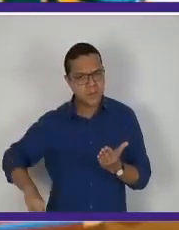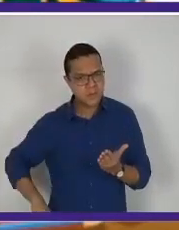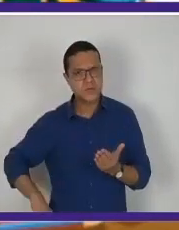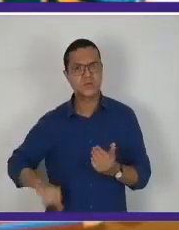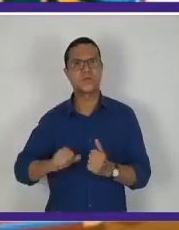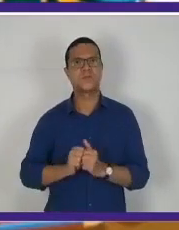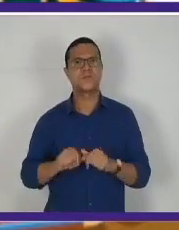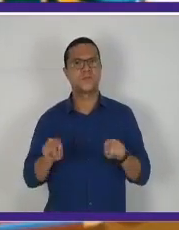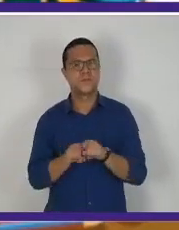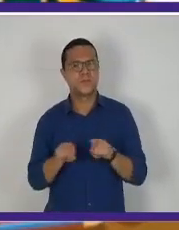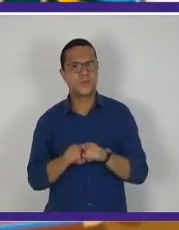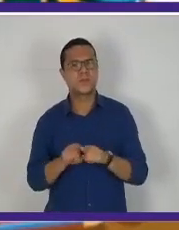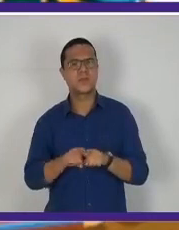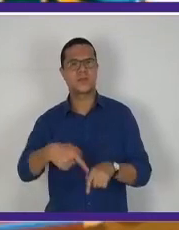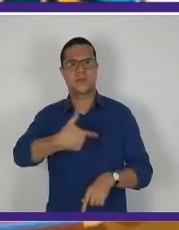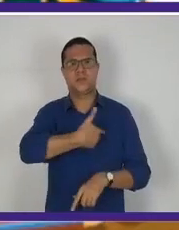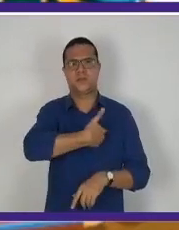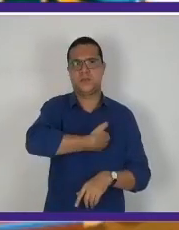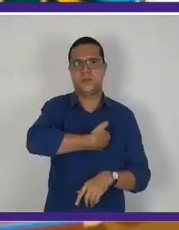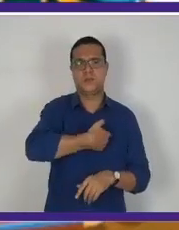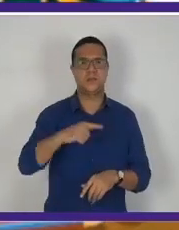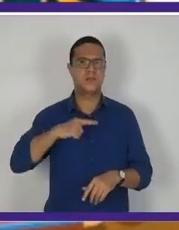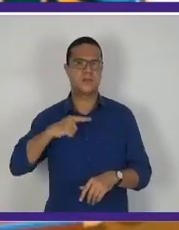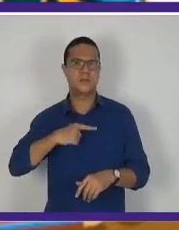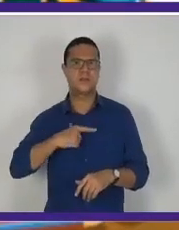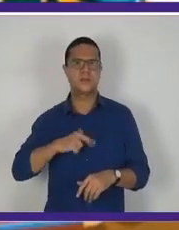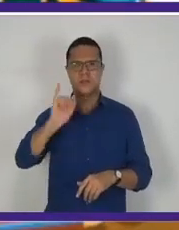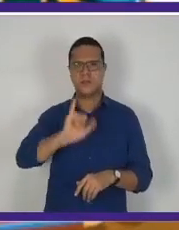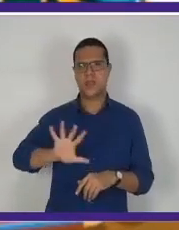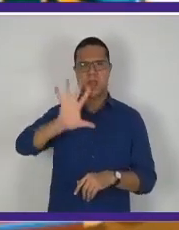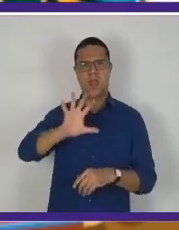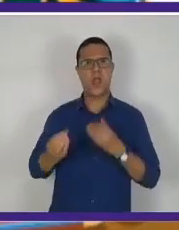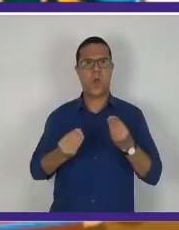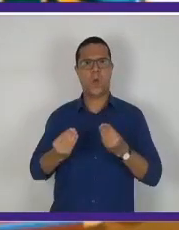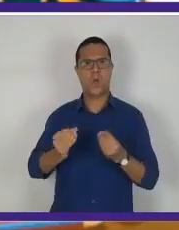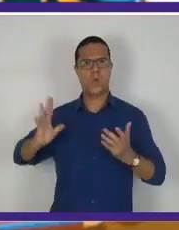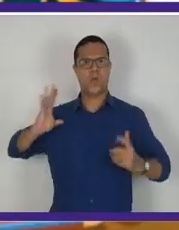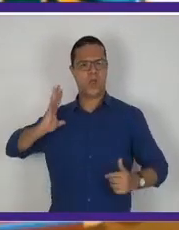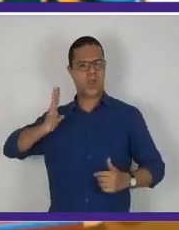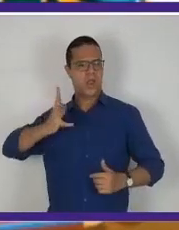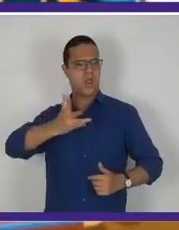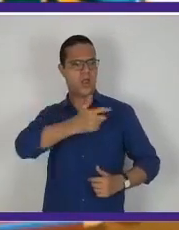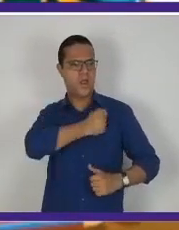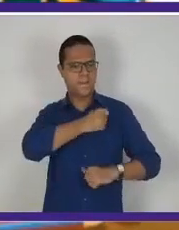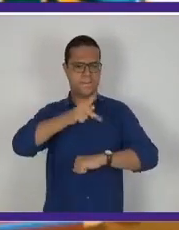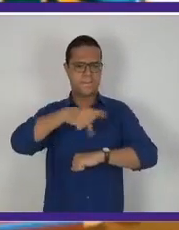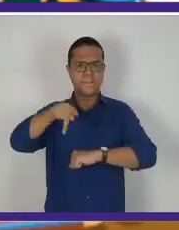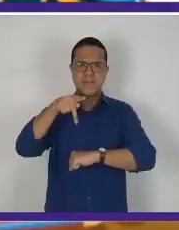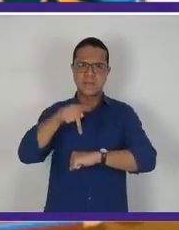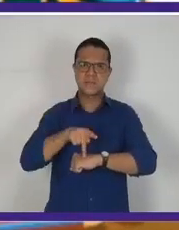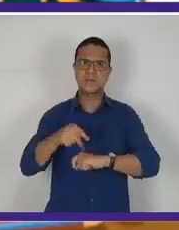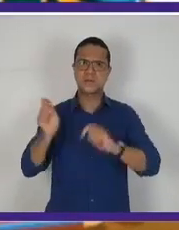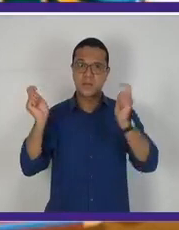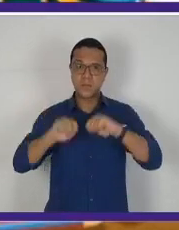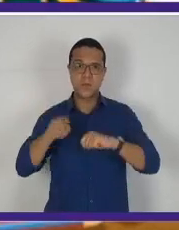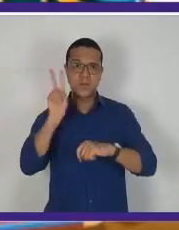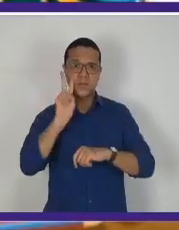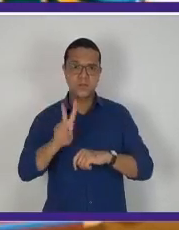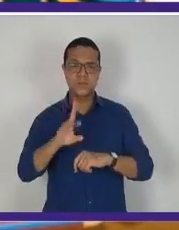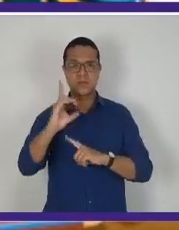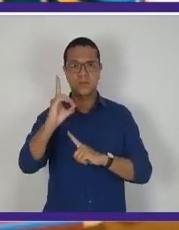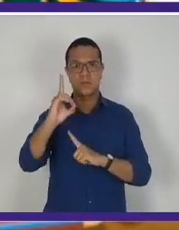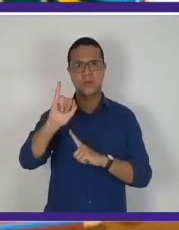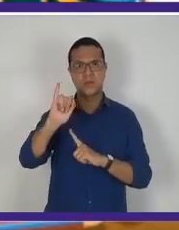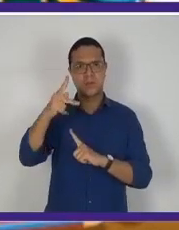Vargas também para ter essa imagem como salvador da pátria, como vocês podem observar. Temos aqui o